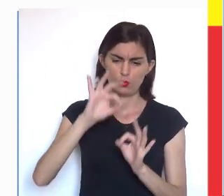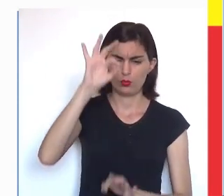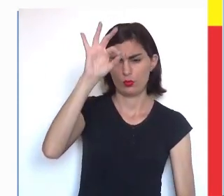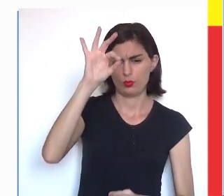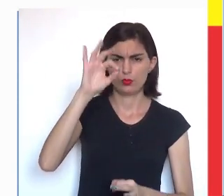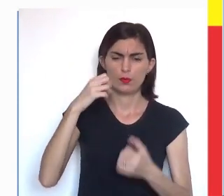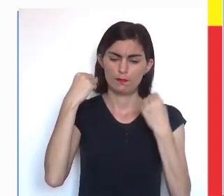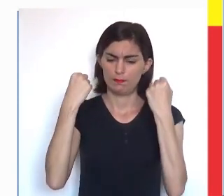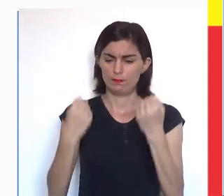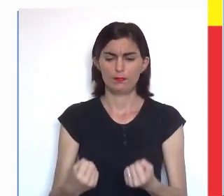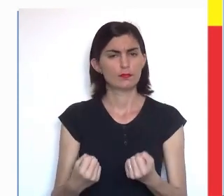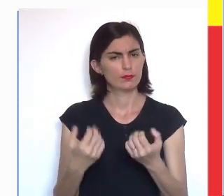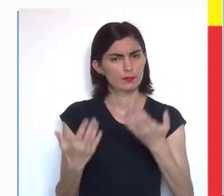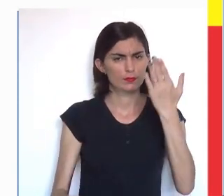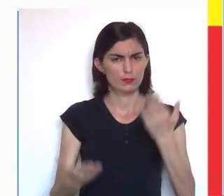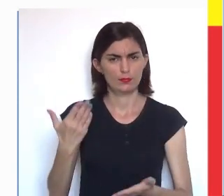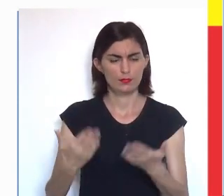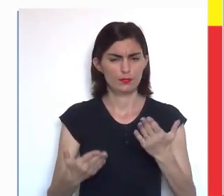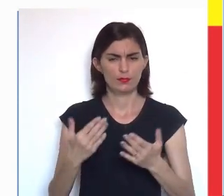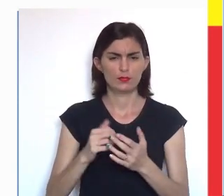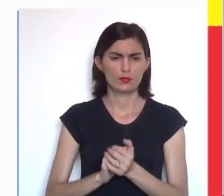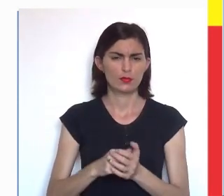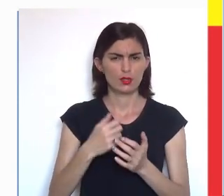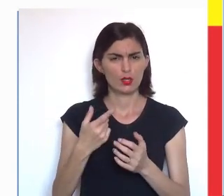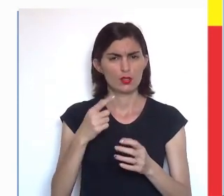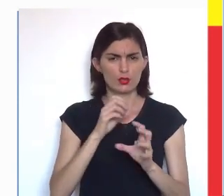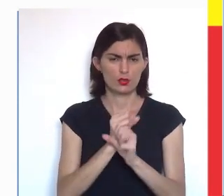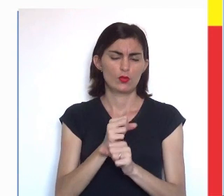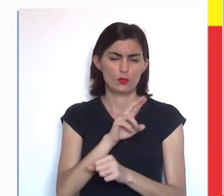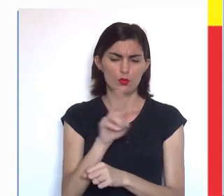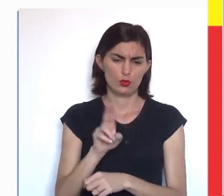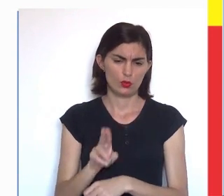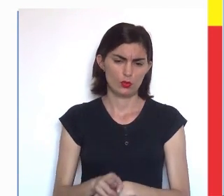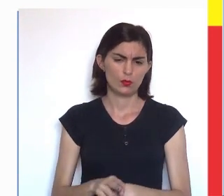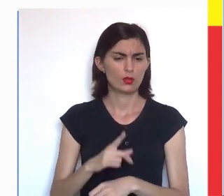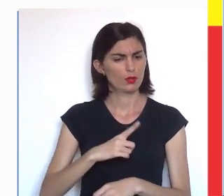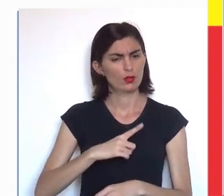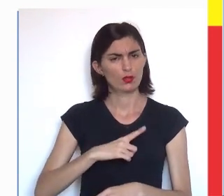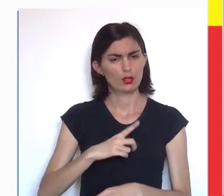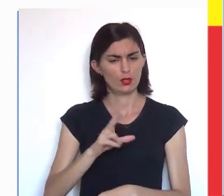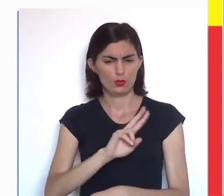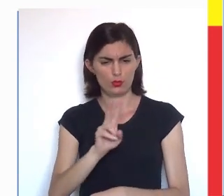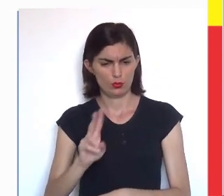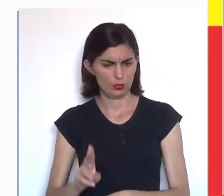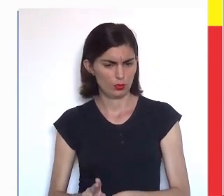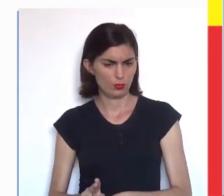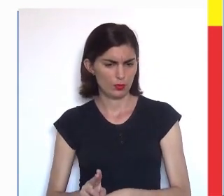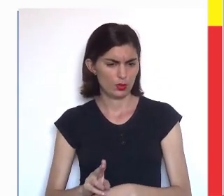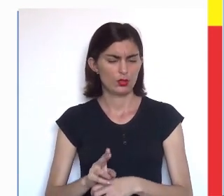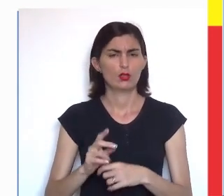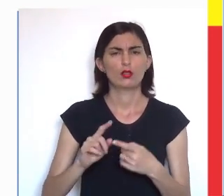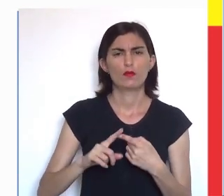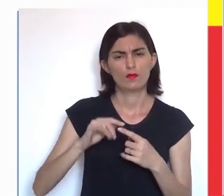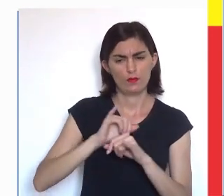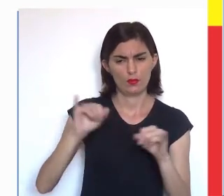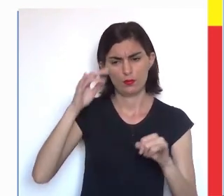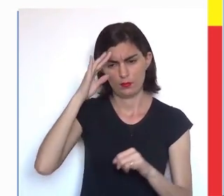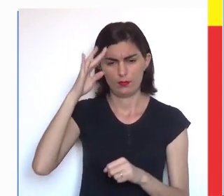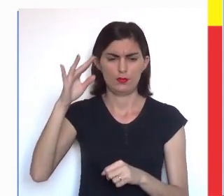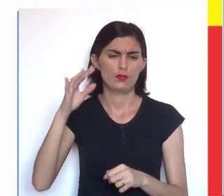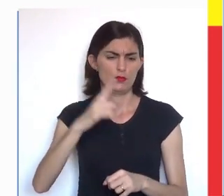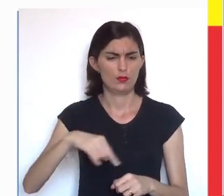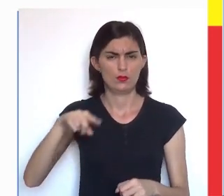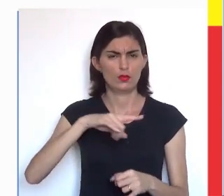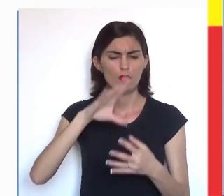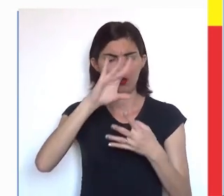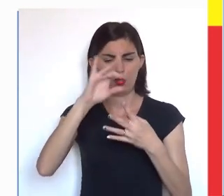é a altura e peso sobre o item. E esse item é sobre o nome. Então, existe o nome, a informação principal,